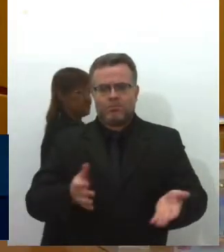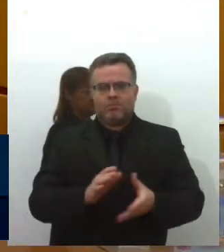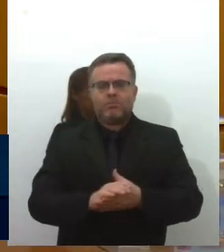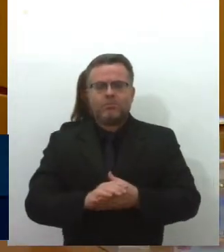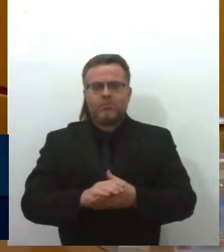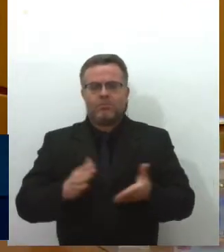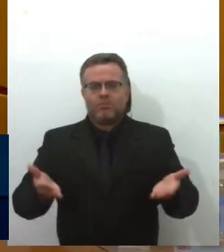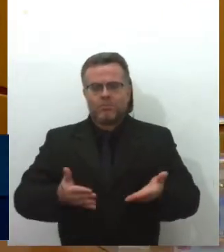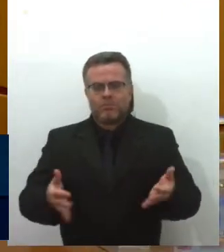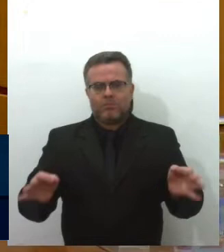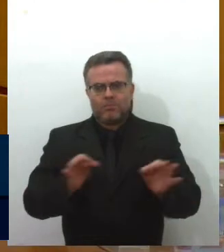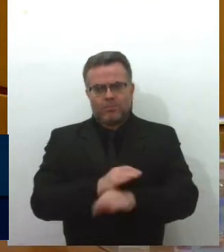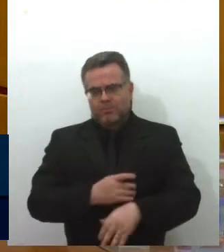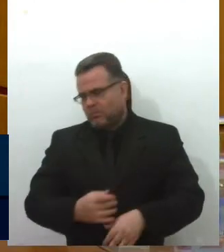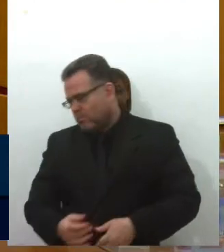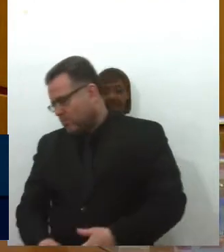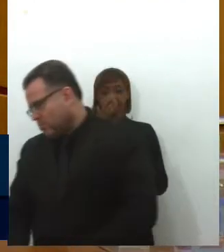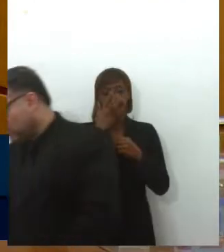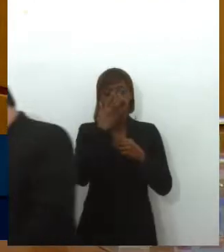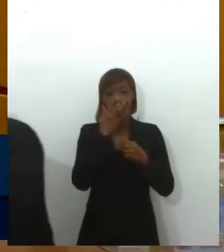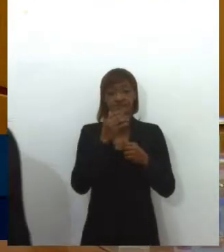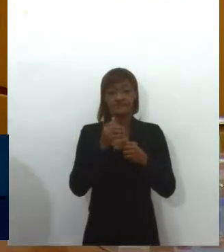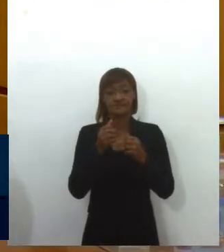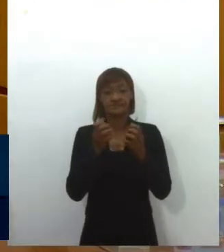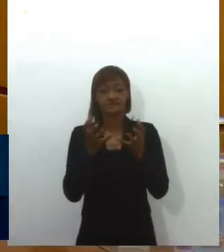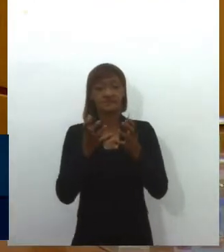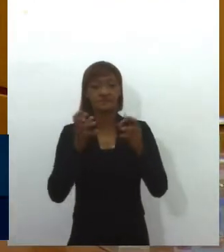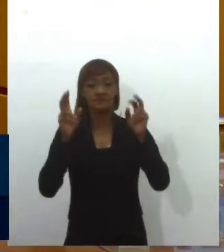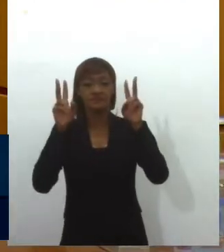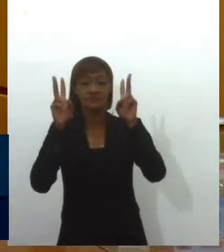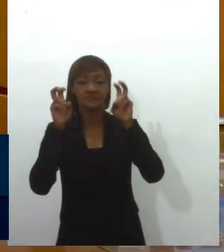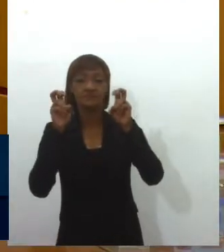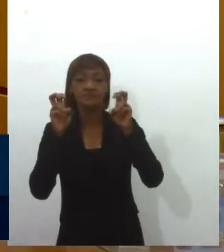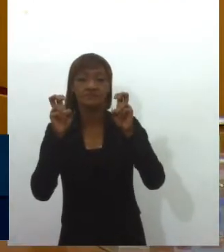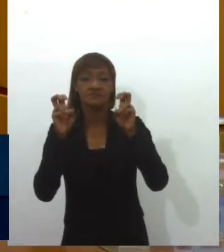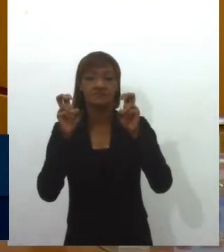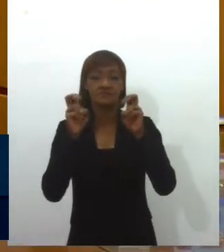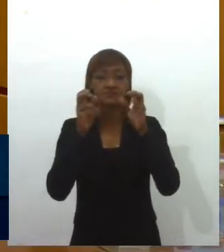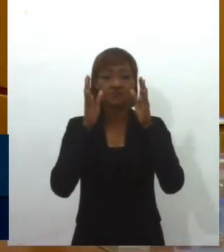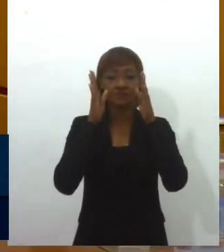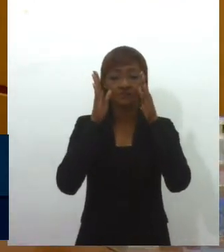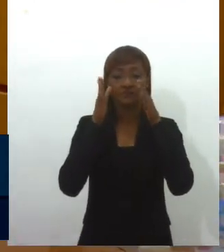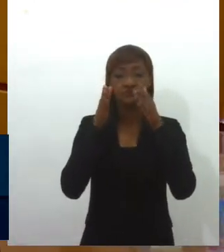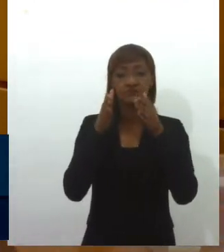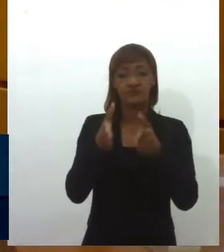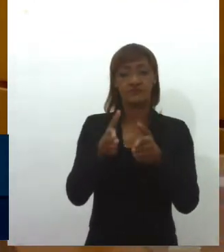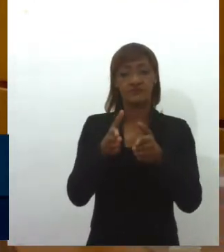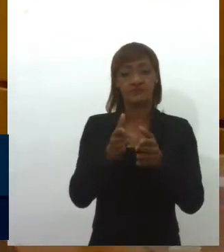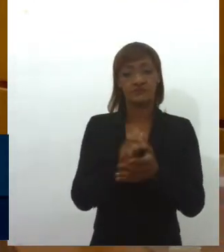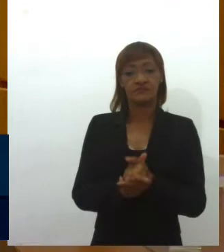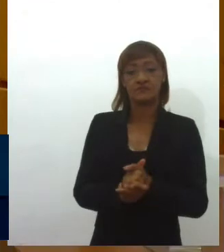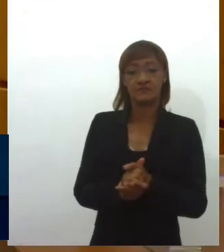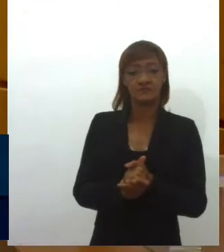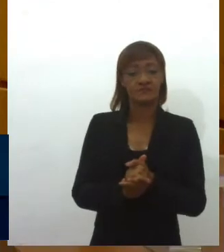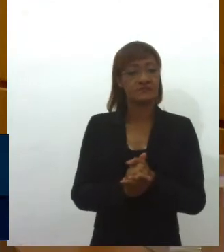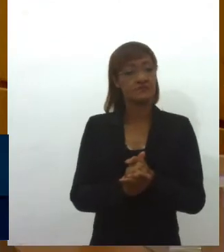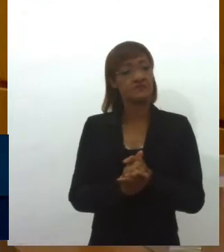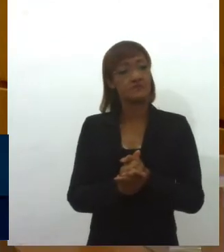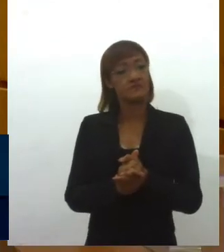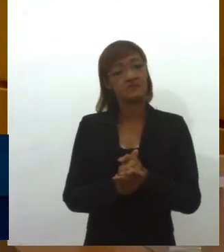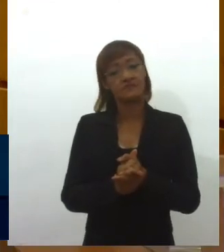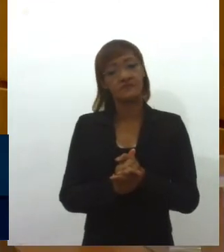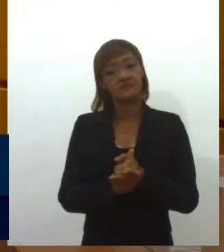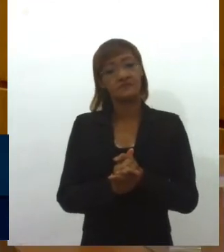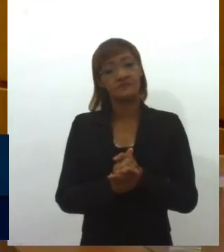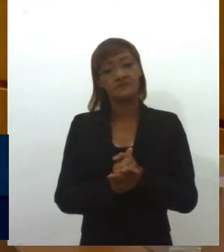neste grande expediente, eu quero tratar de um tema muito específico, senhor presidente e colegas parlamentares, é que